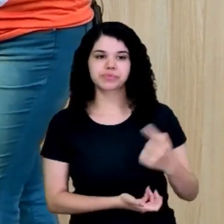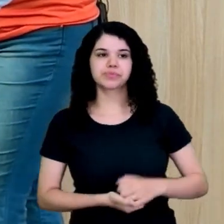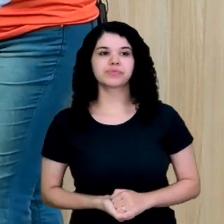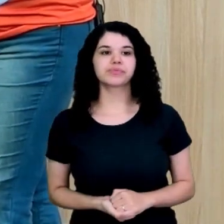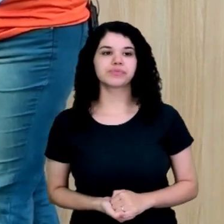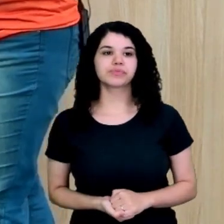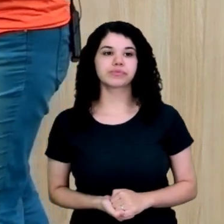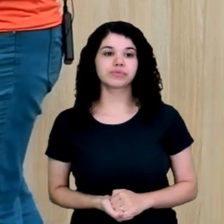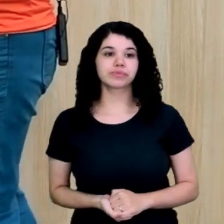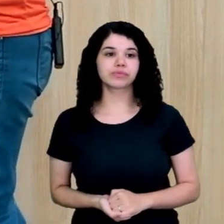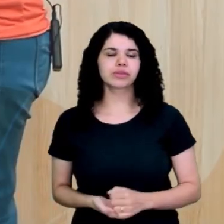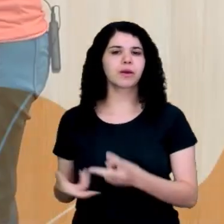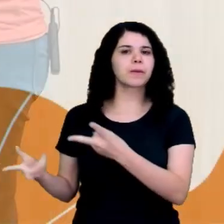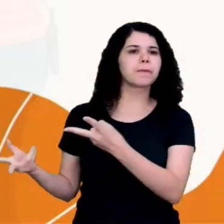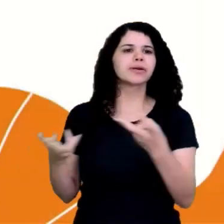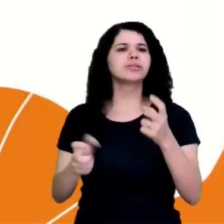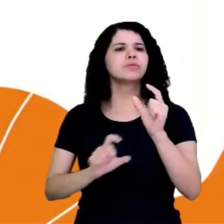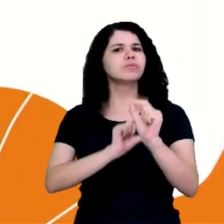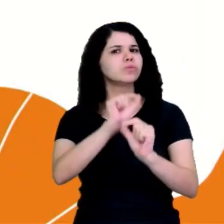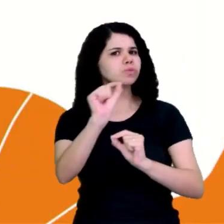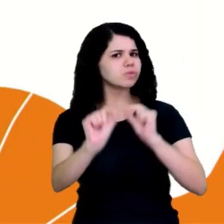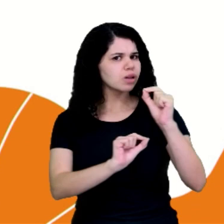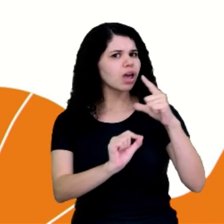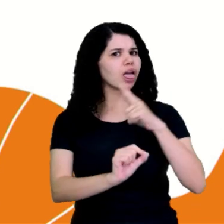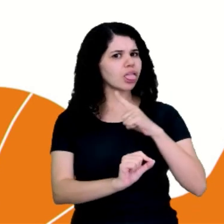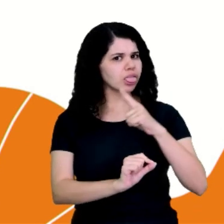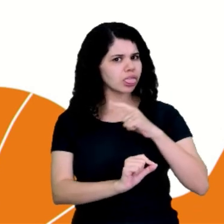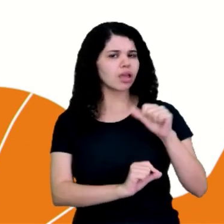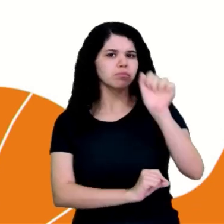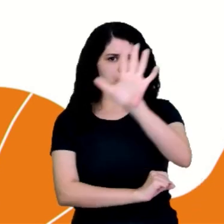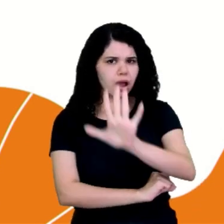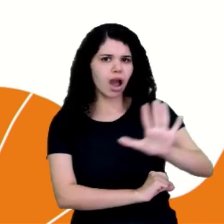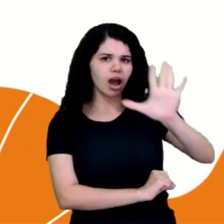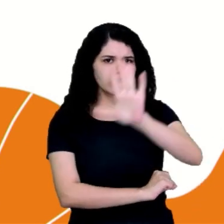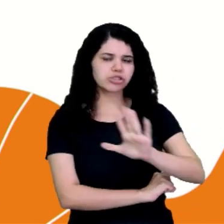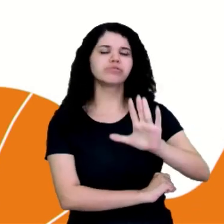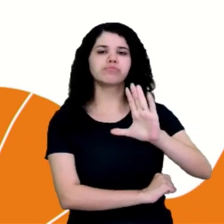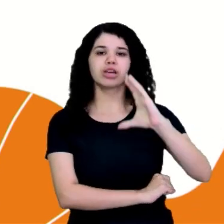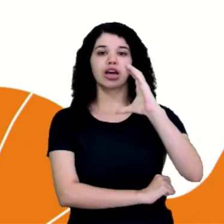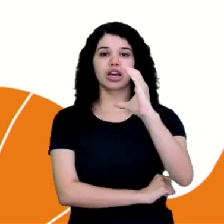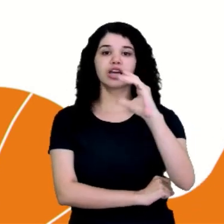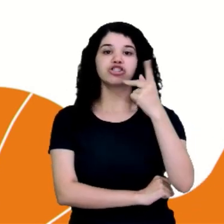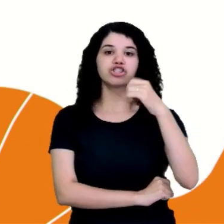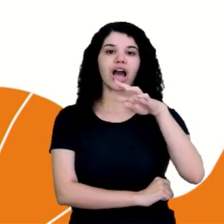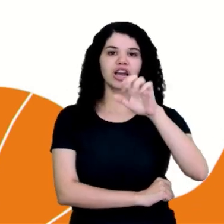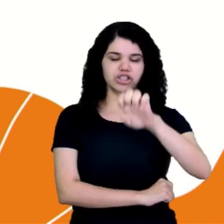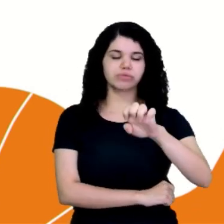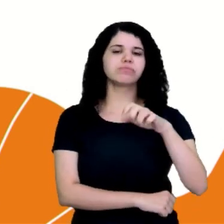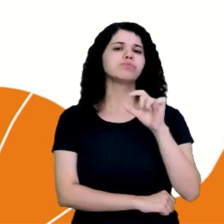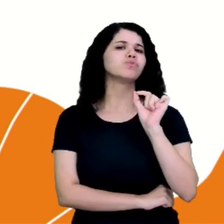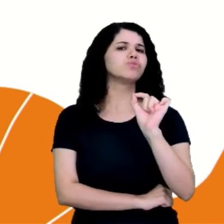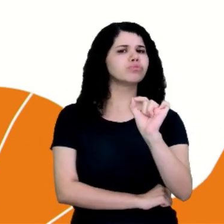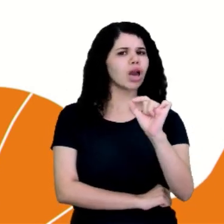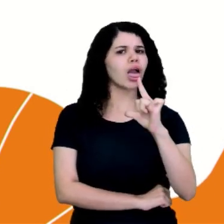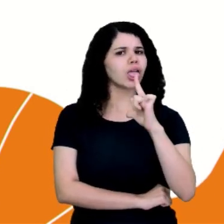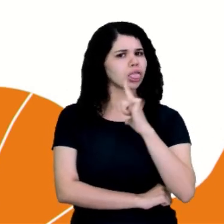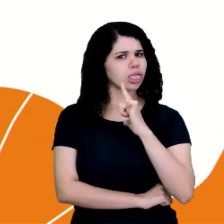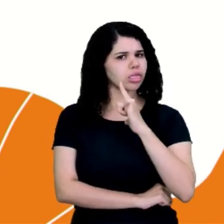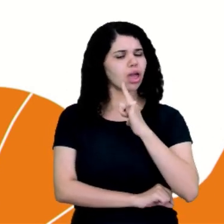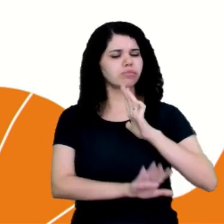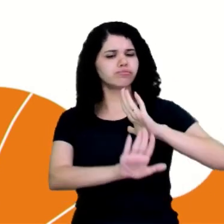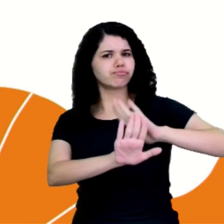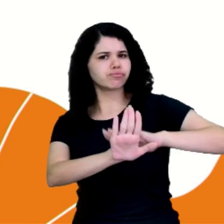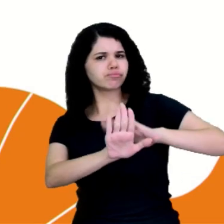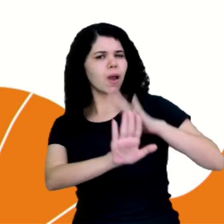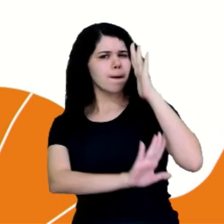Vocês percebam que nós temos uma charge, tá? As charges, elas sempre trazem uma